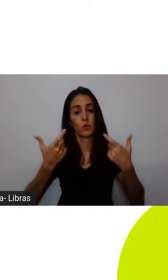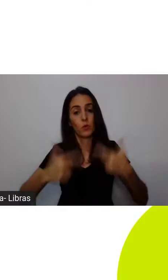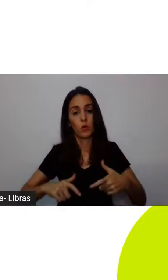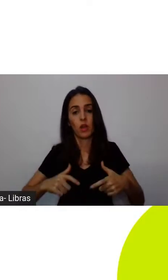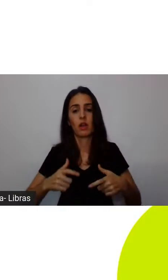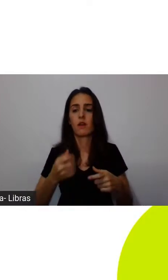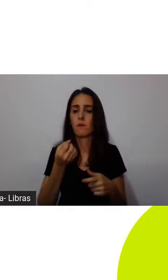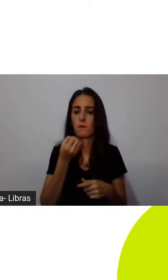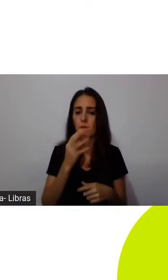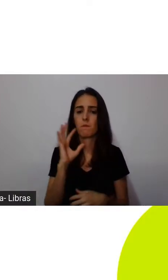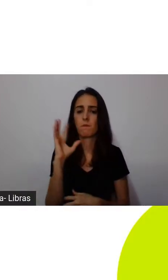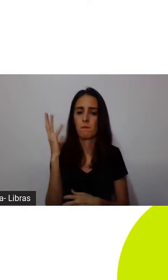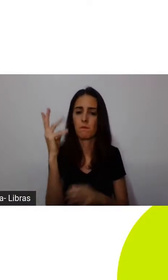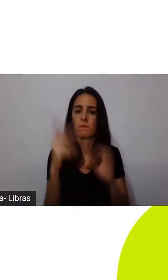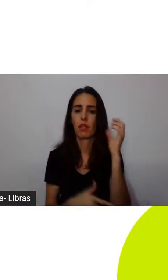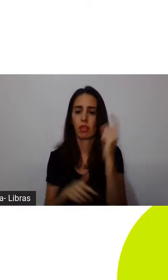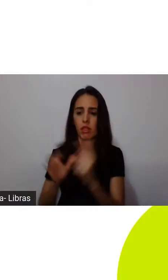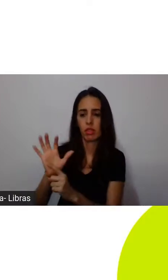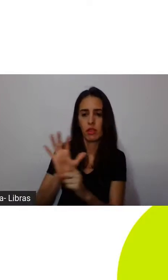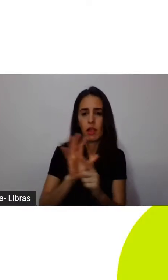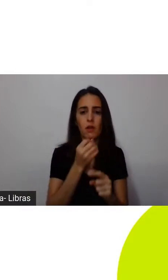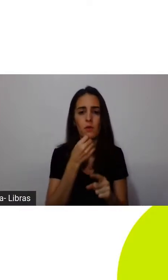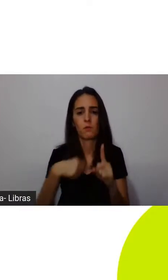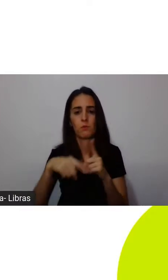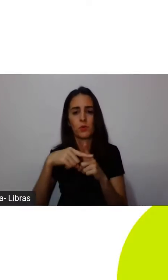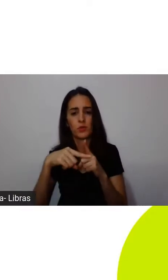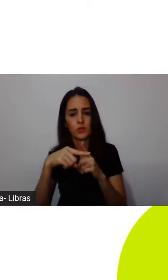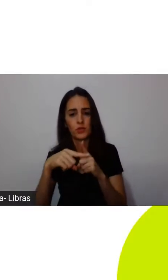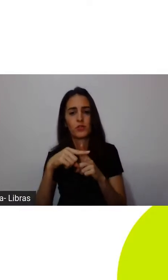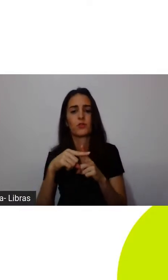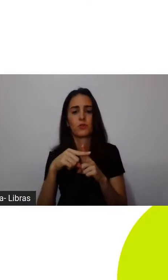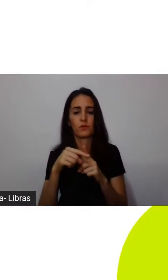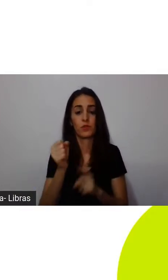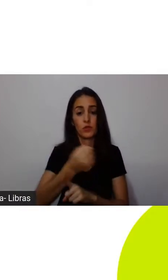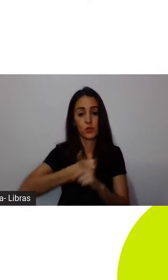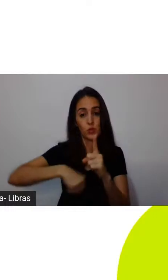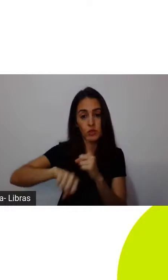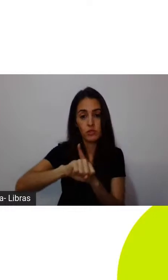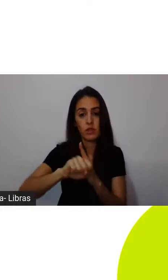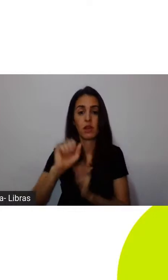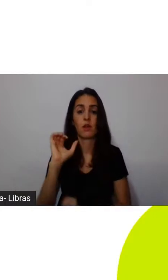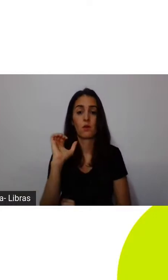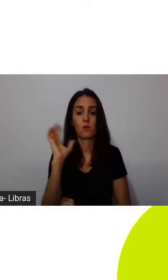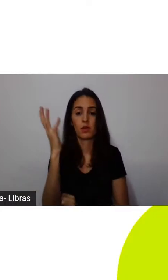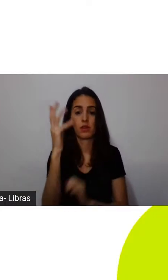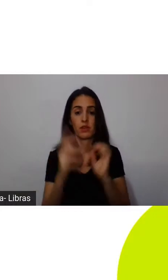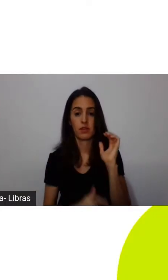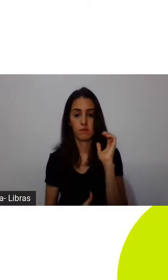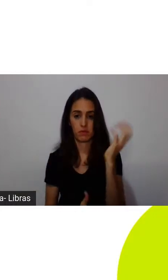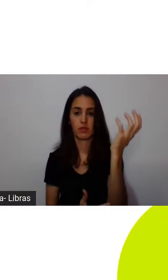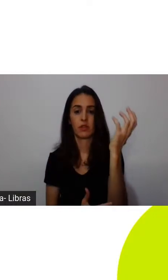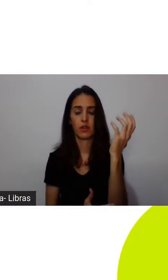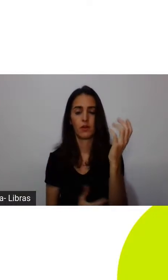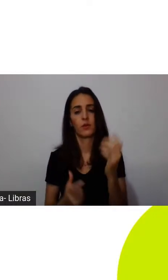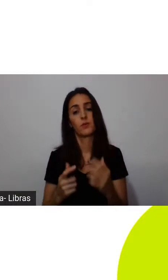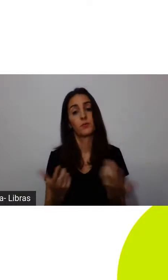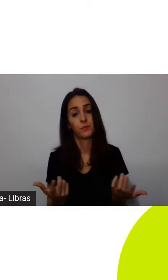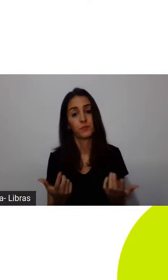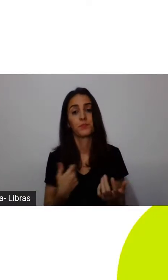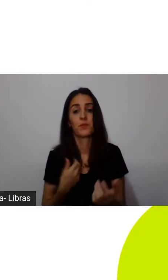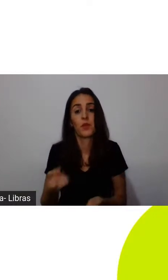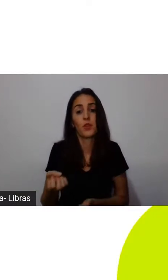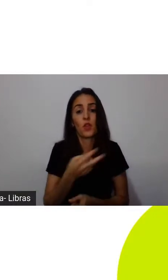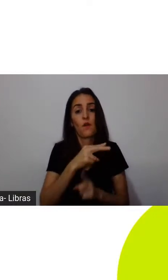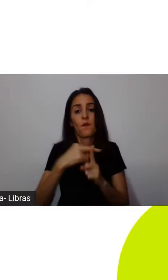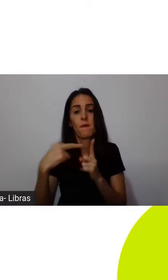-estar ambiental. Isso traz outra visão para a prática dos negócios. Isso traz uma visão em que os